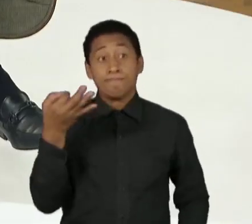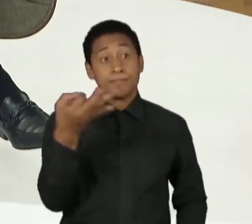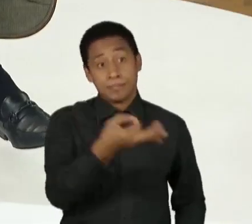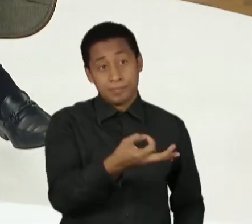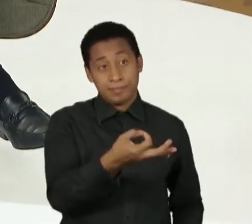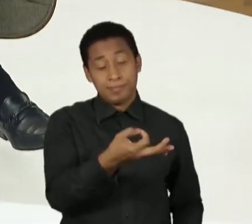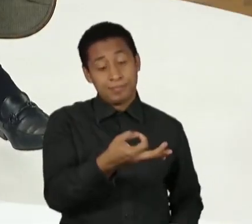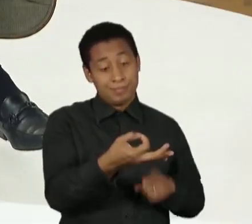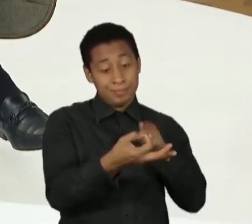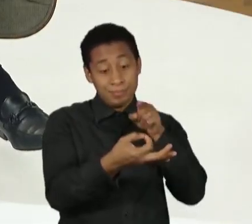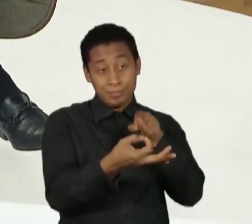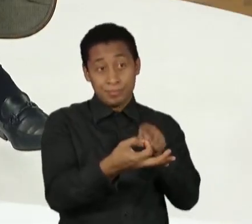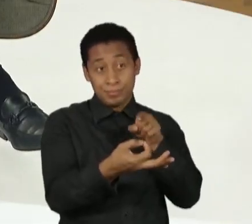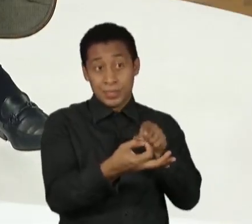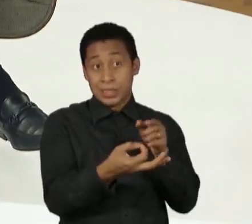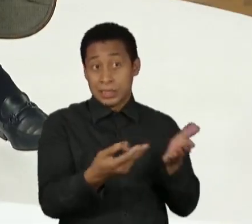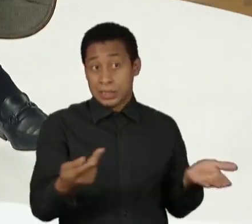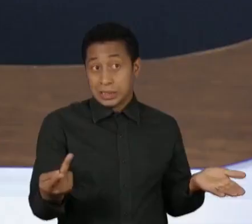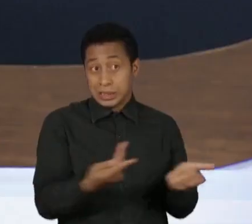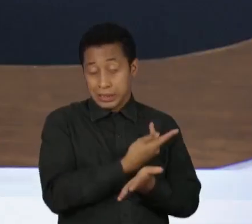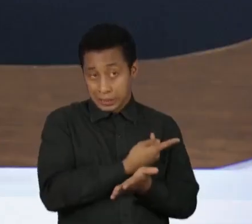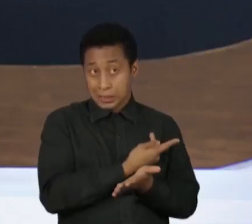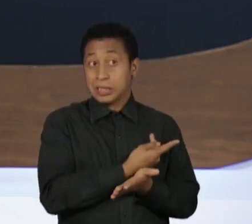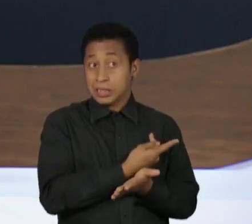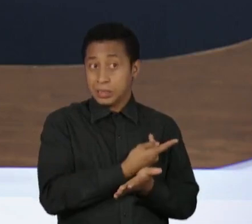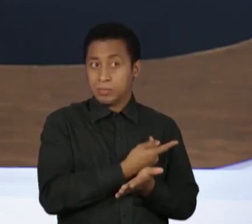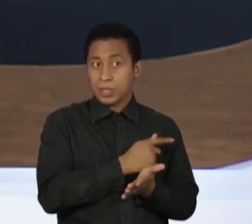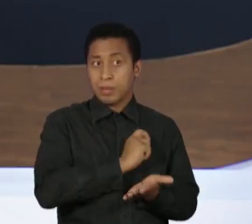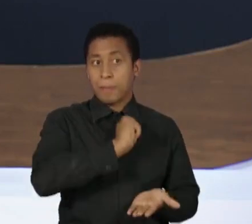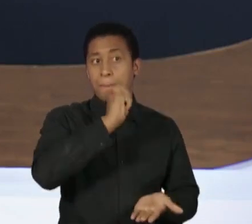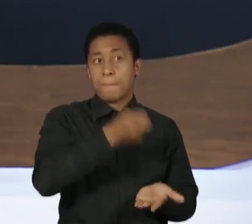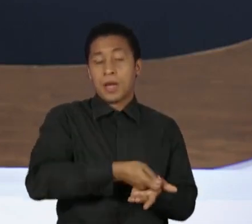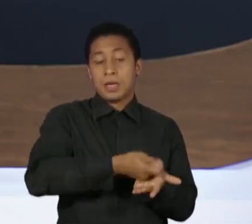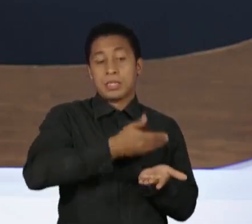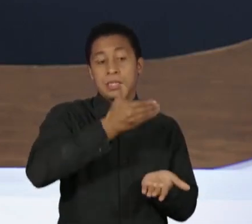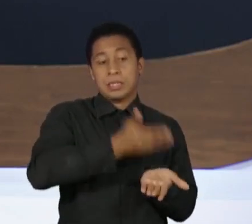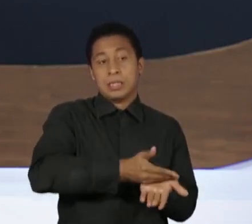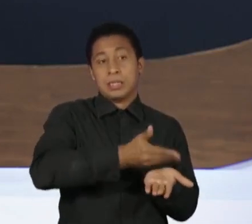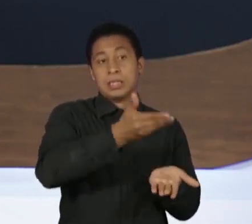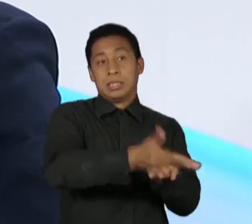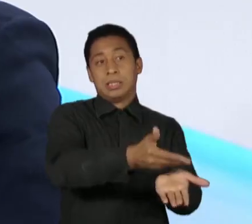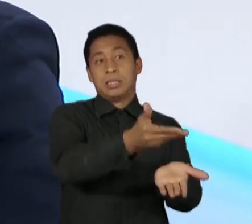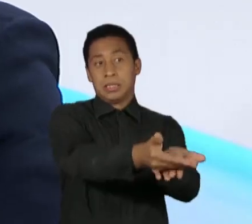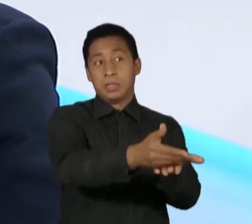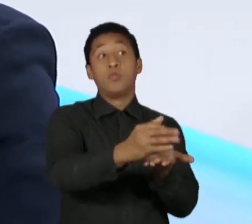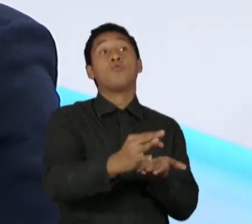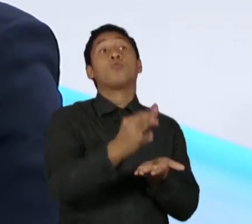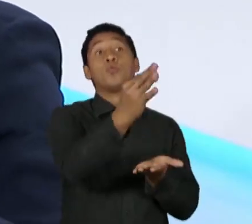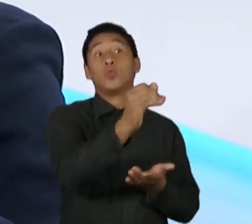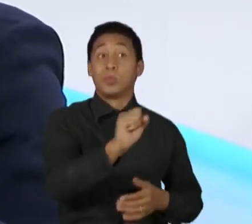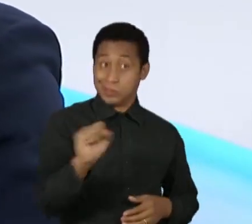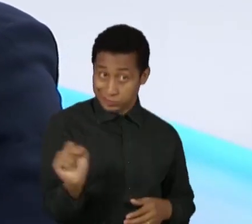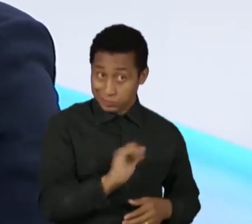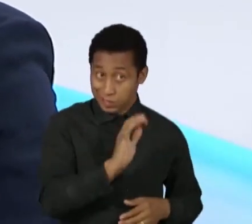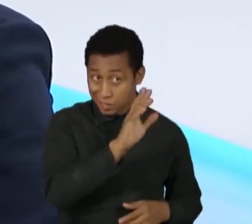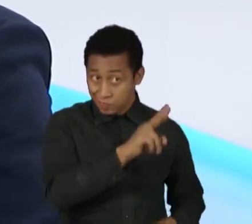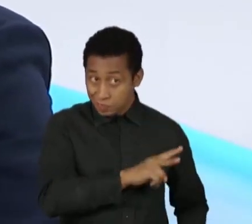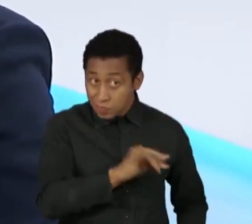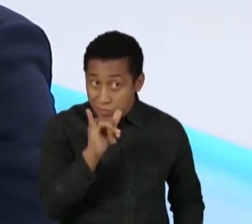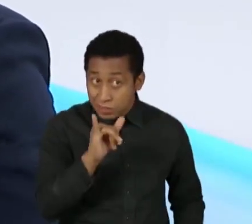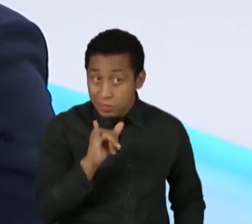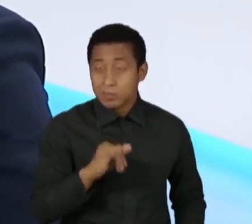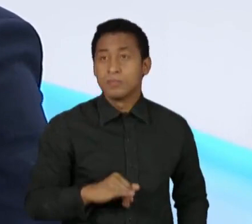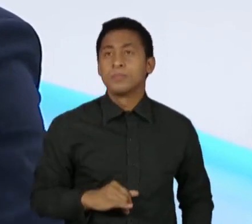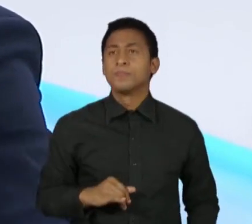Foi um erro ter permitido esse parcelamento dos precatórios? A gente vai pagar caro por isso? Veja, Vera, a